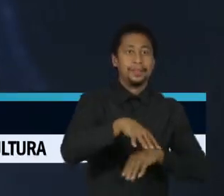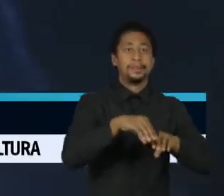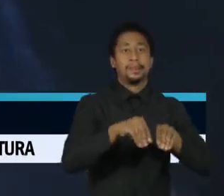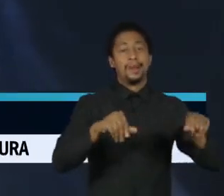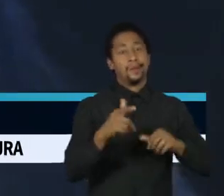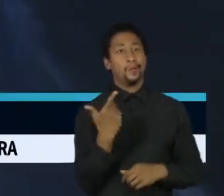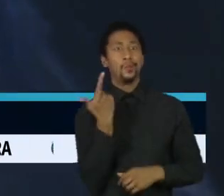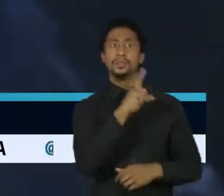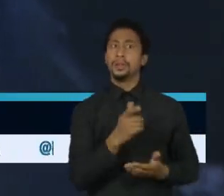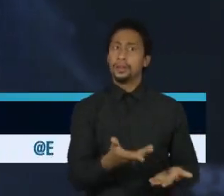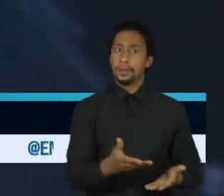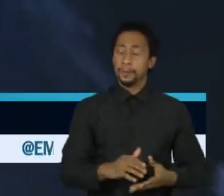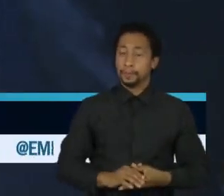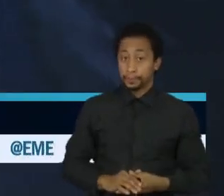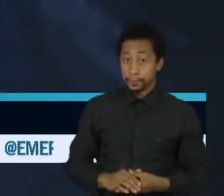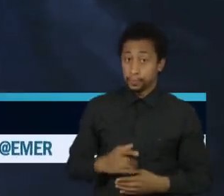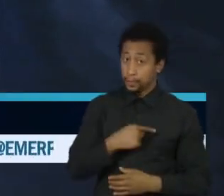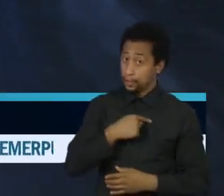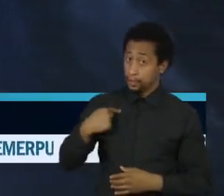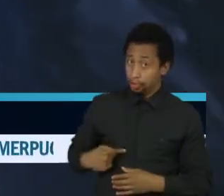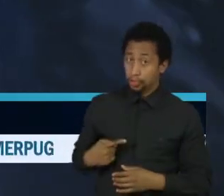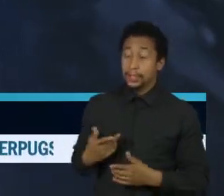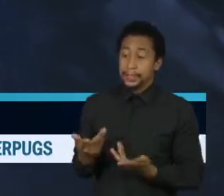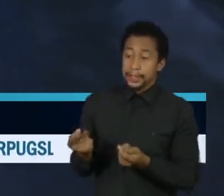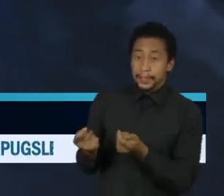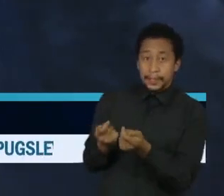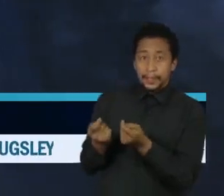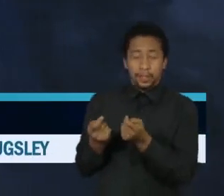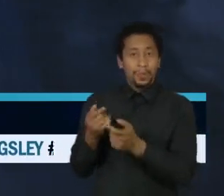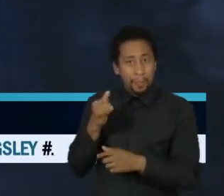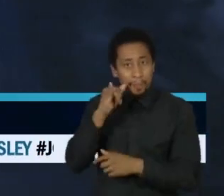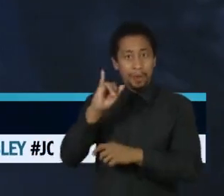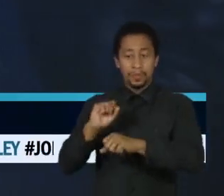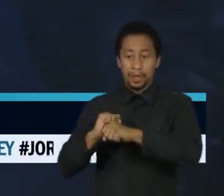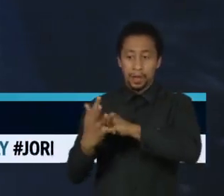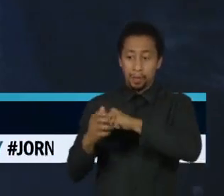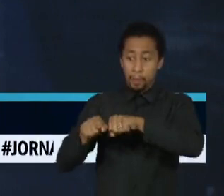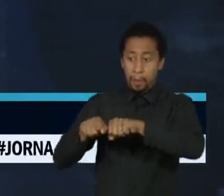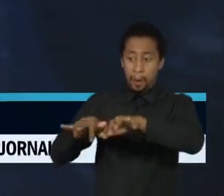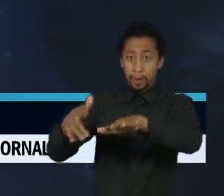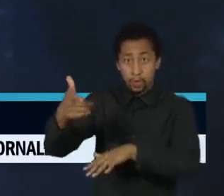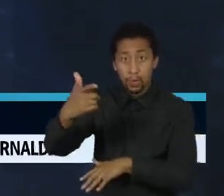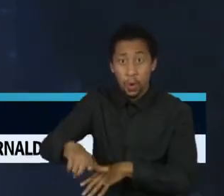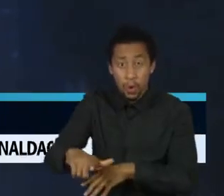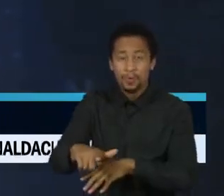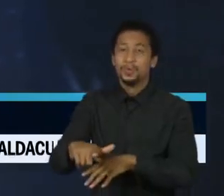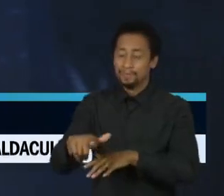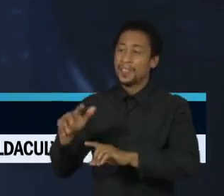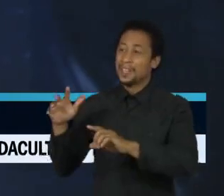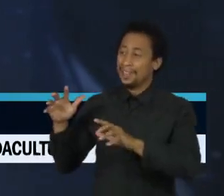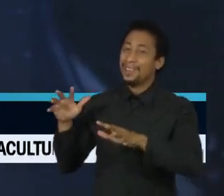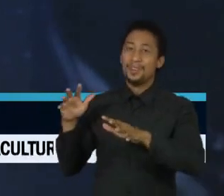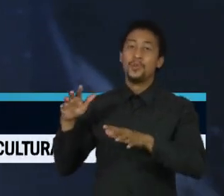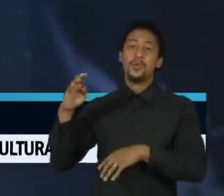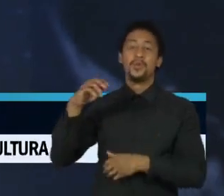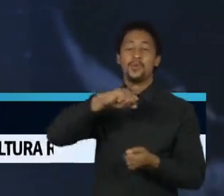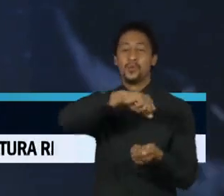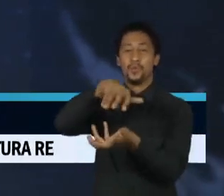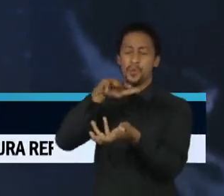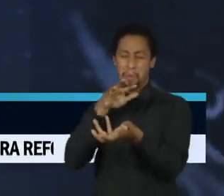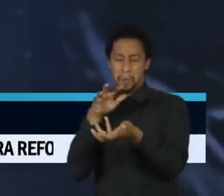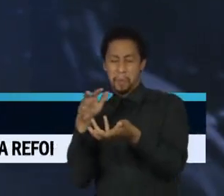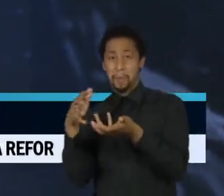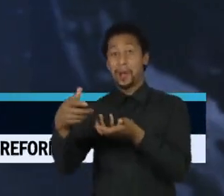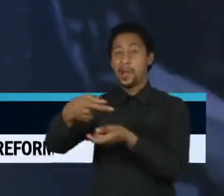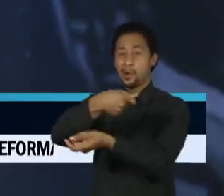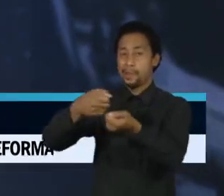O esforço chinês para controlar a Covid-19 provoca uma reação em cadeia sobre a economia mundial. E o Brasil já sente o resultado do que